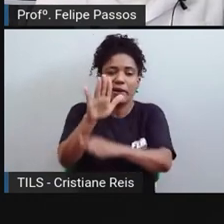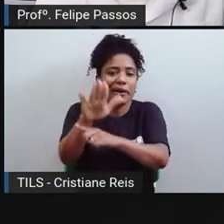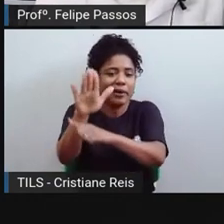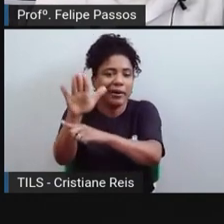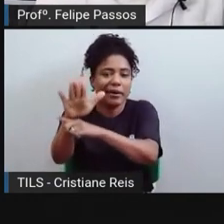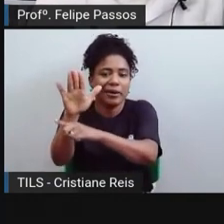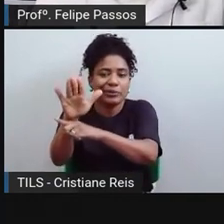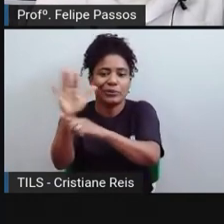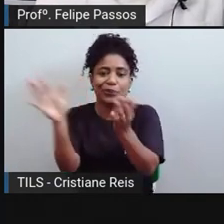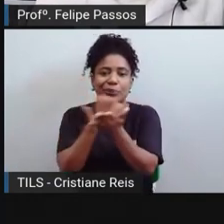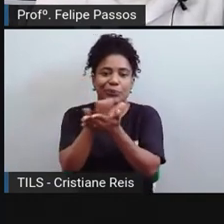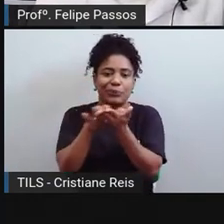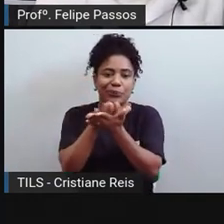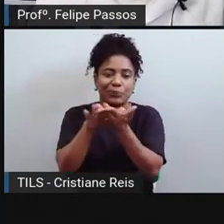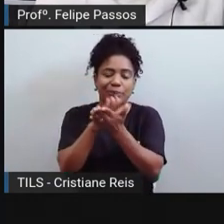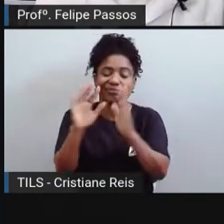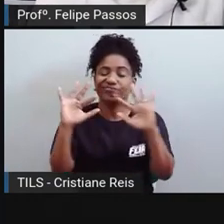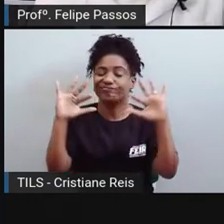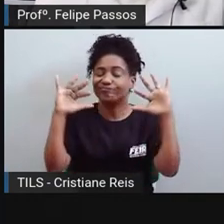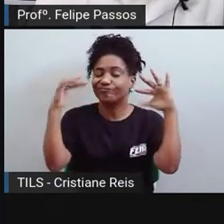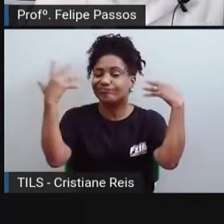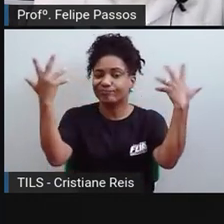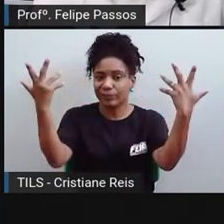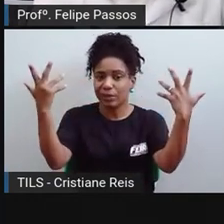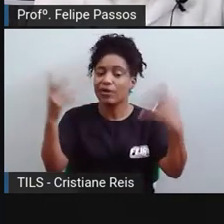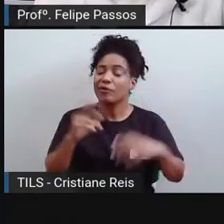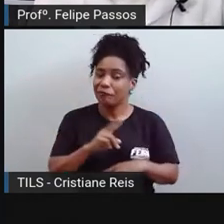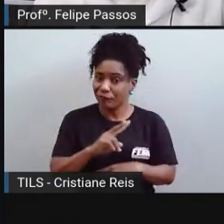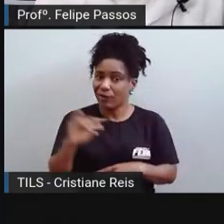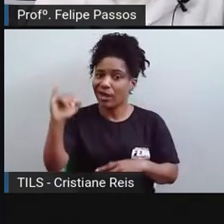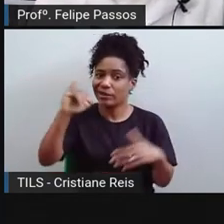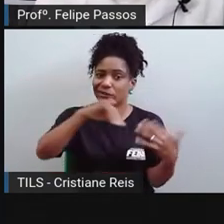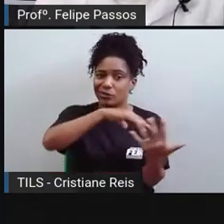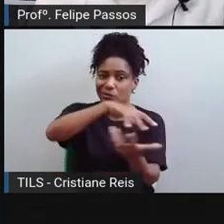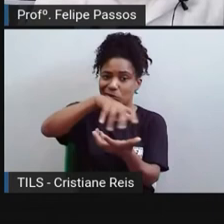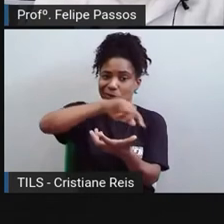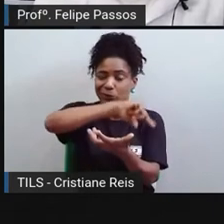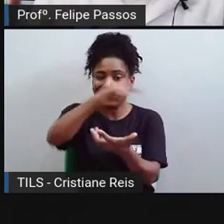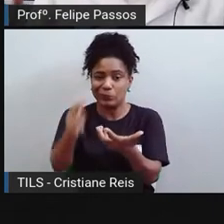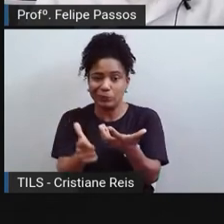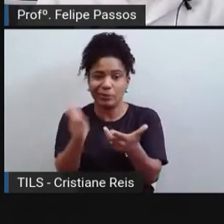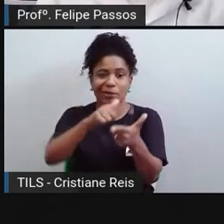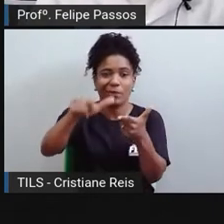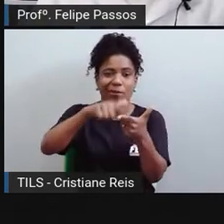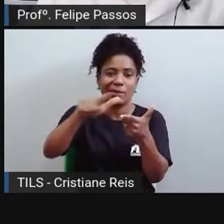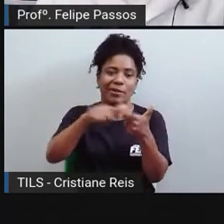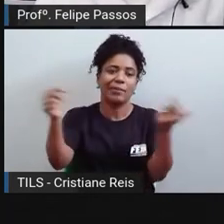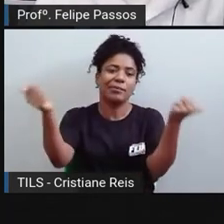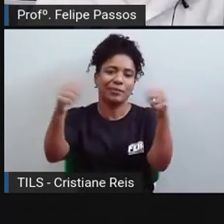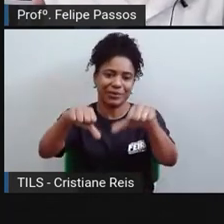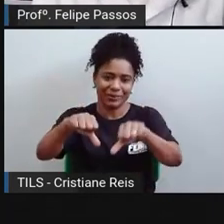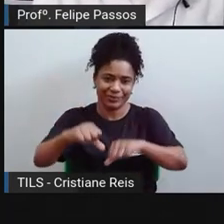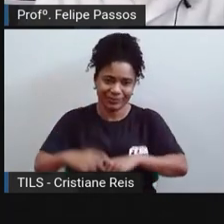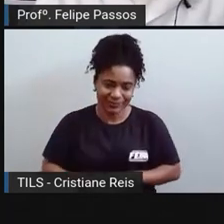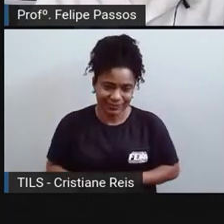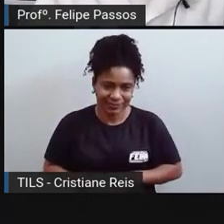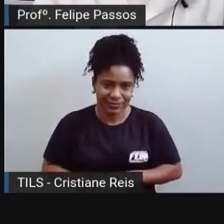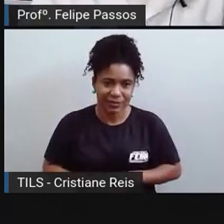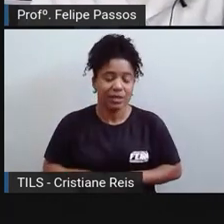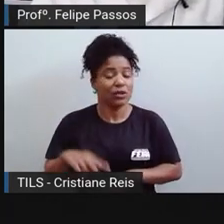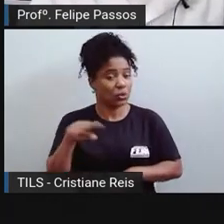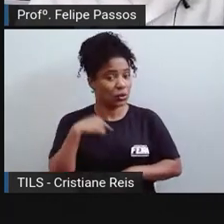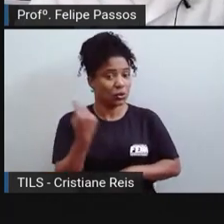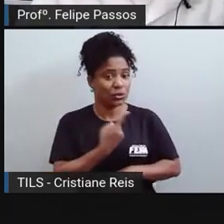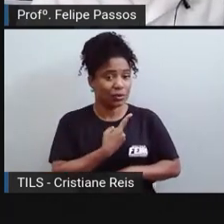em que as coisas vão fugir do controle, se é que não já estamos nessa situação. Então, a gente pode ter esperança